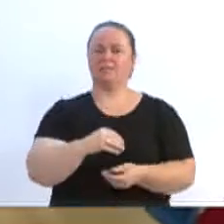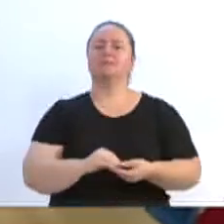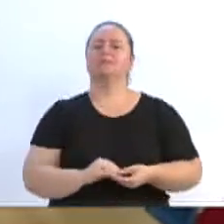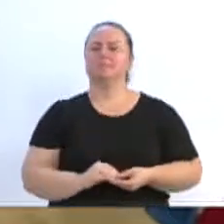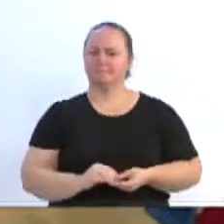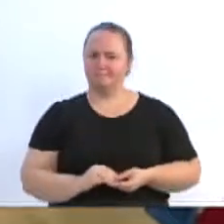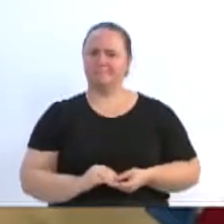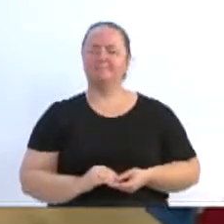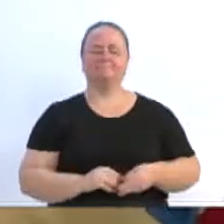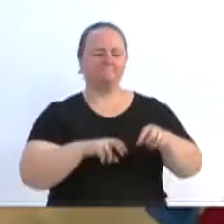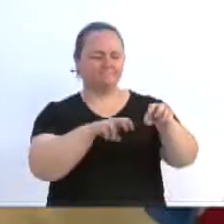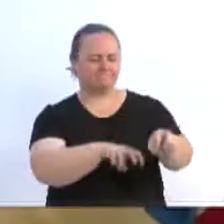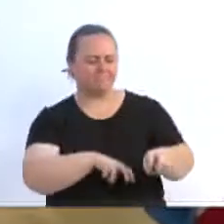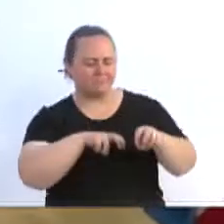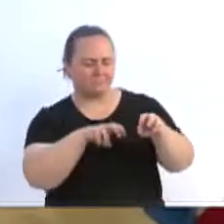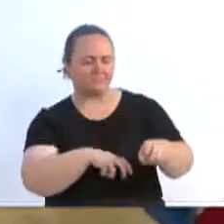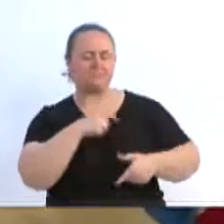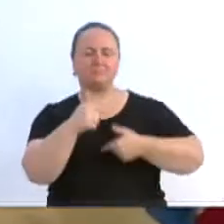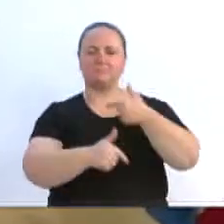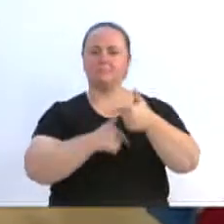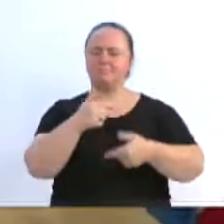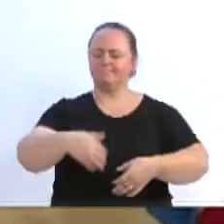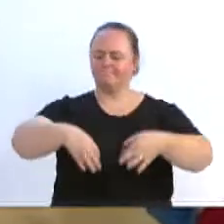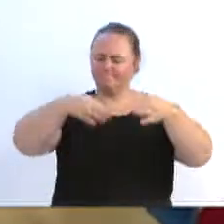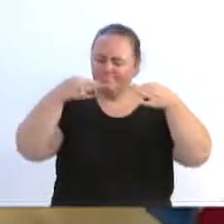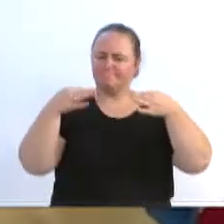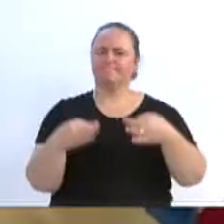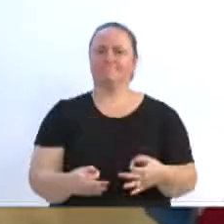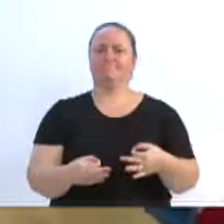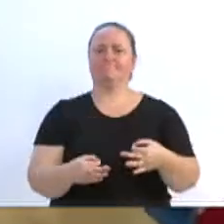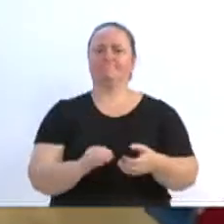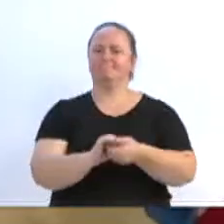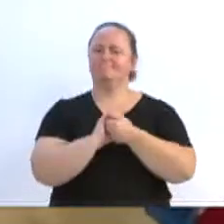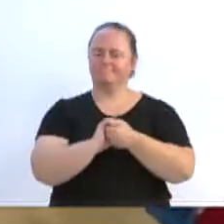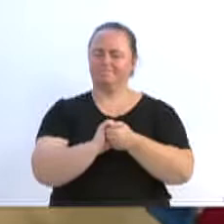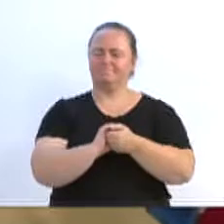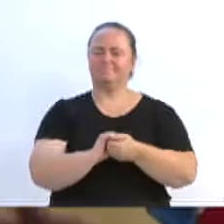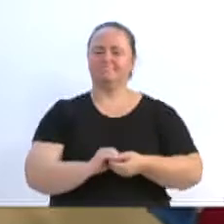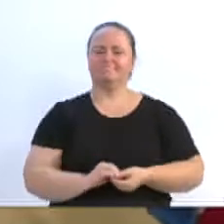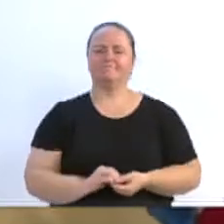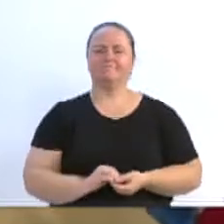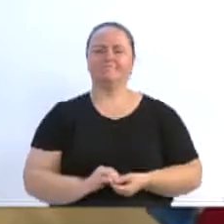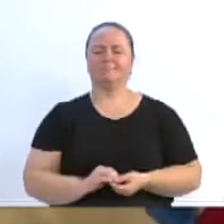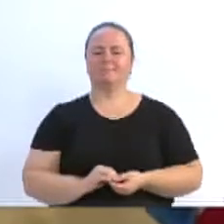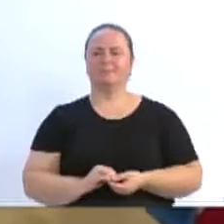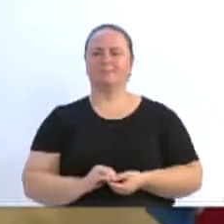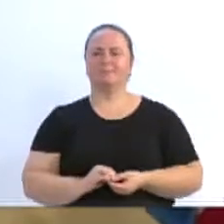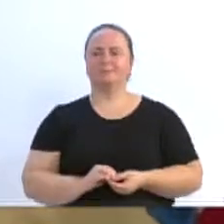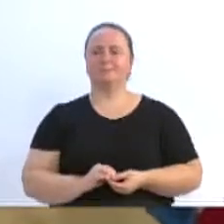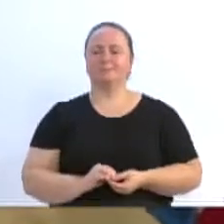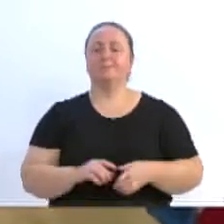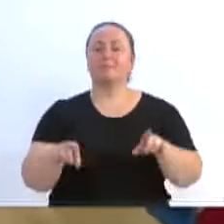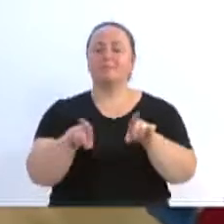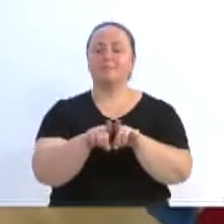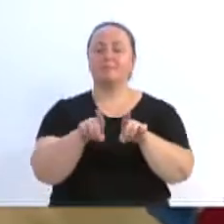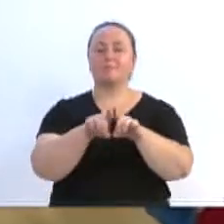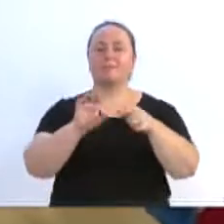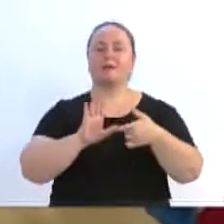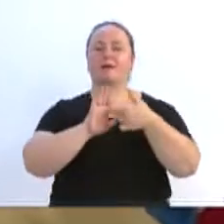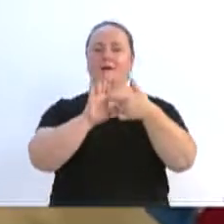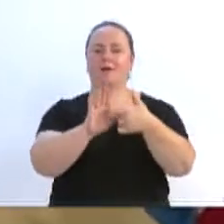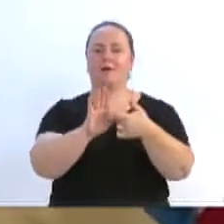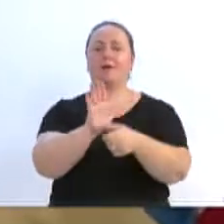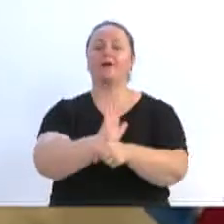com honestidade e dignidade. Parabéns a todos vocês. Mas gostaria também que a TVR mostrasse mais um